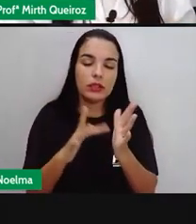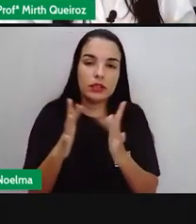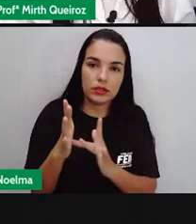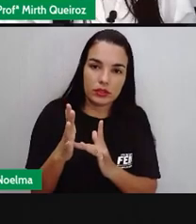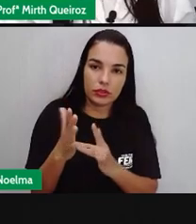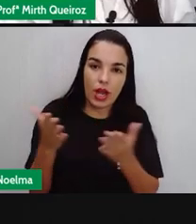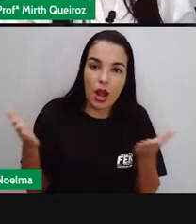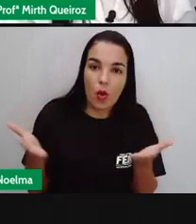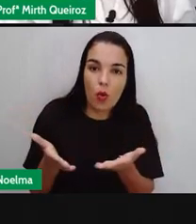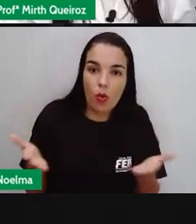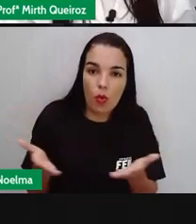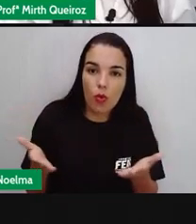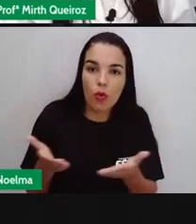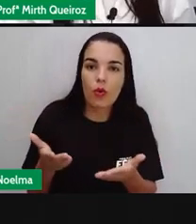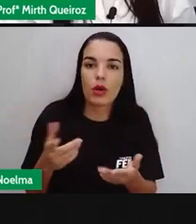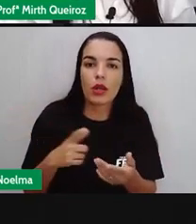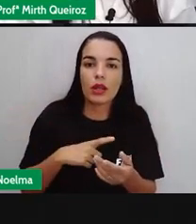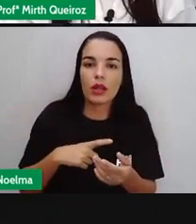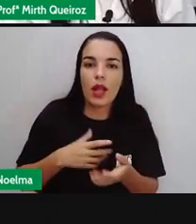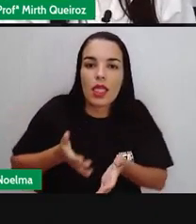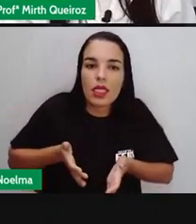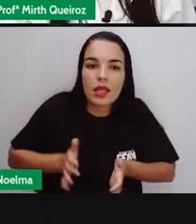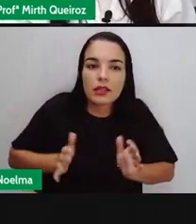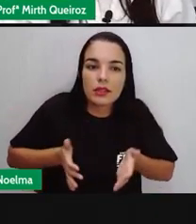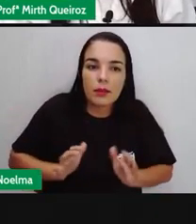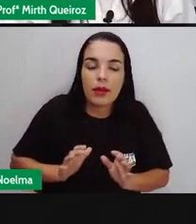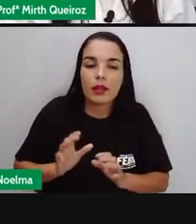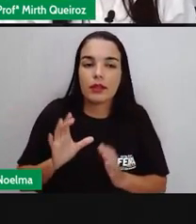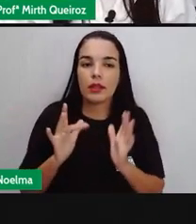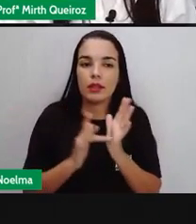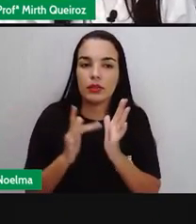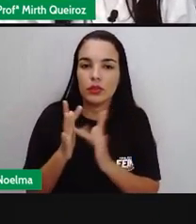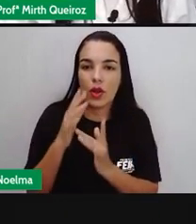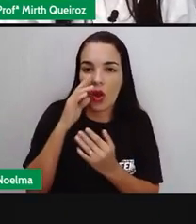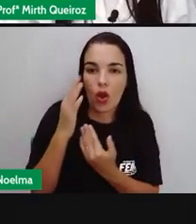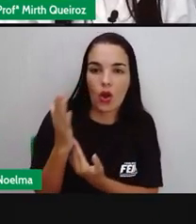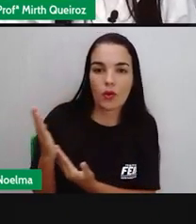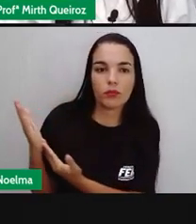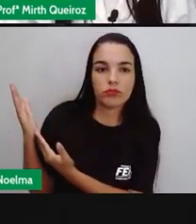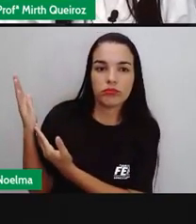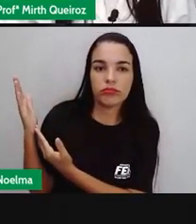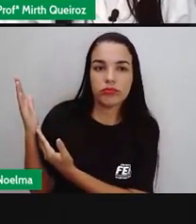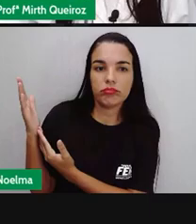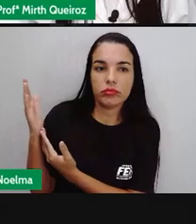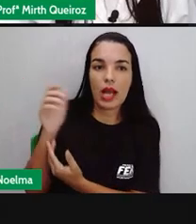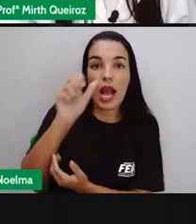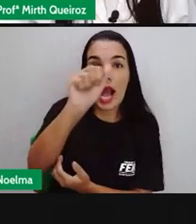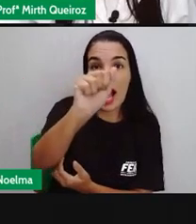era cristã Que já foi, já A partir do nascimento de Cristo Que a gente fala AD, né